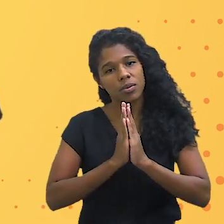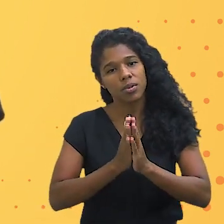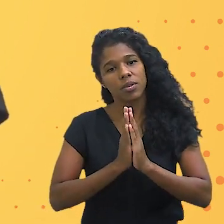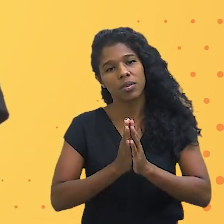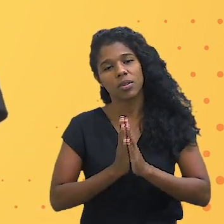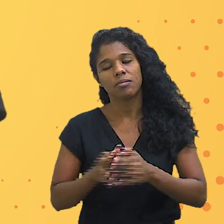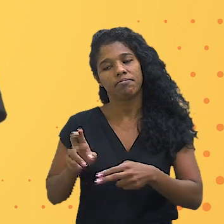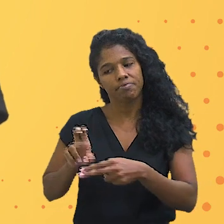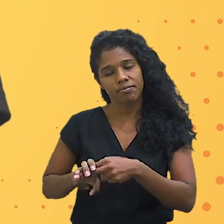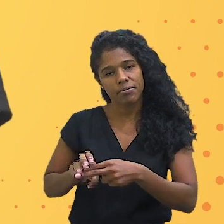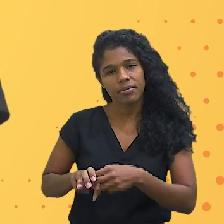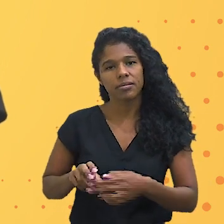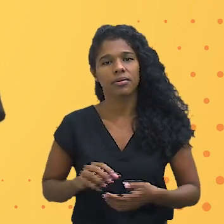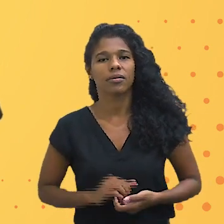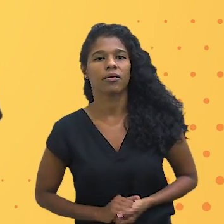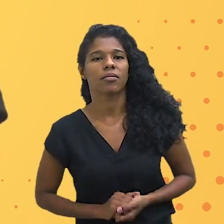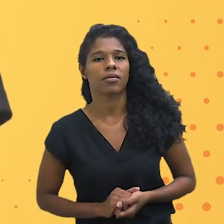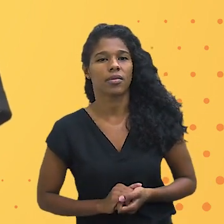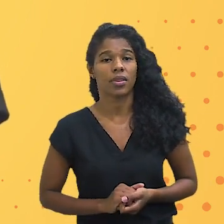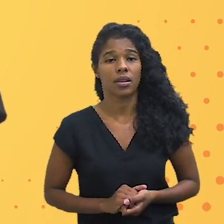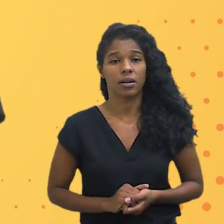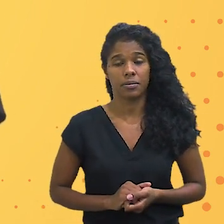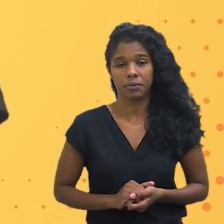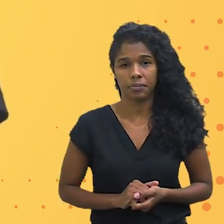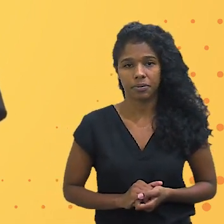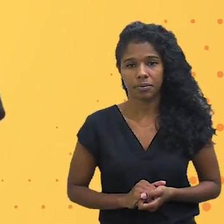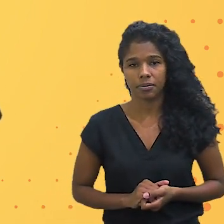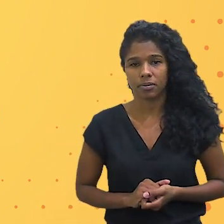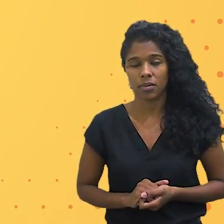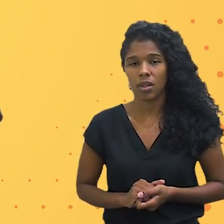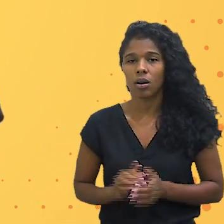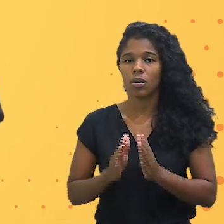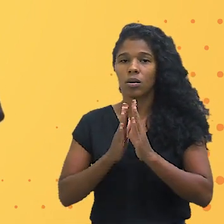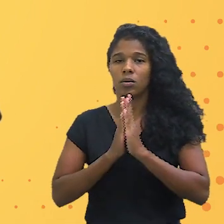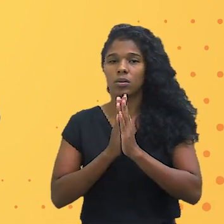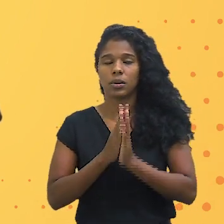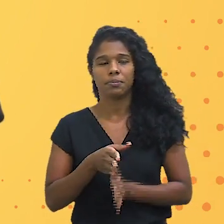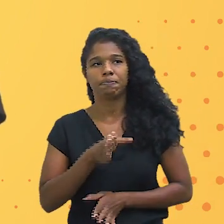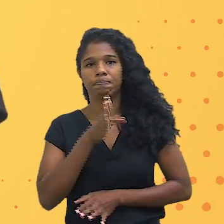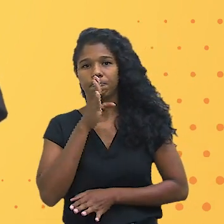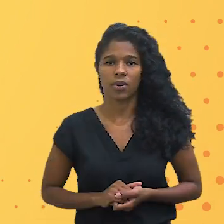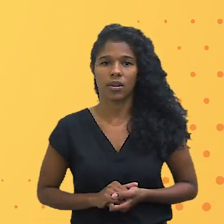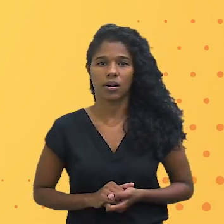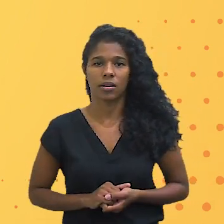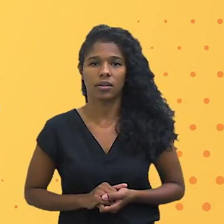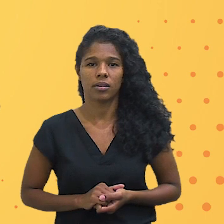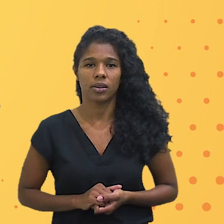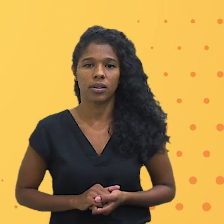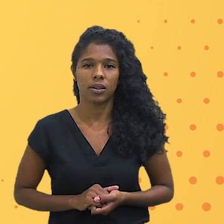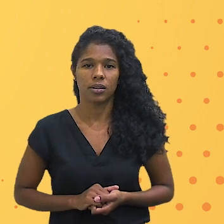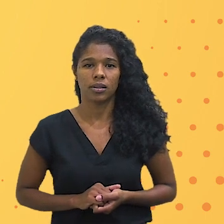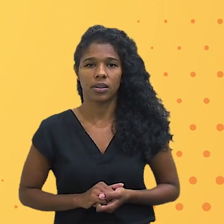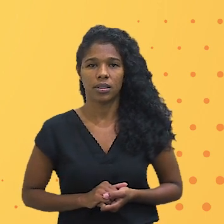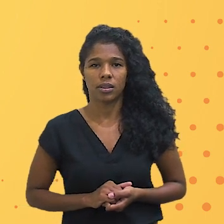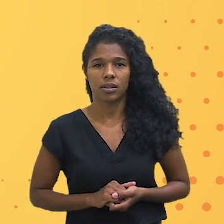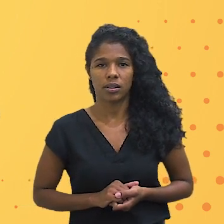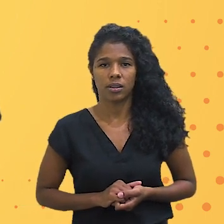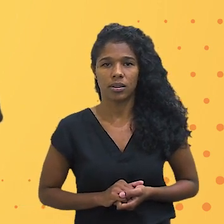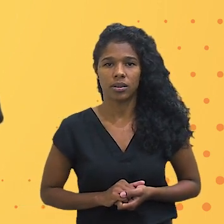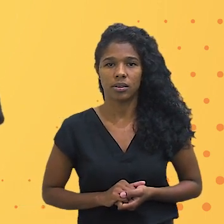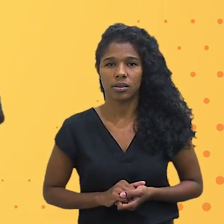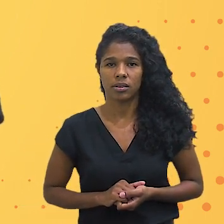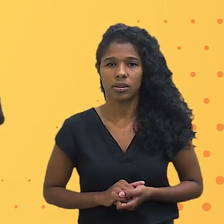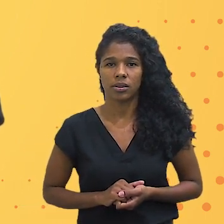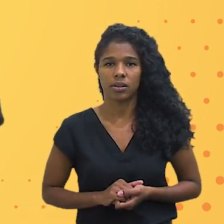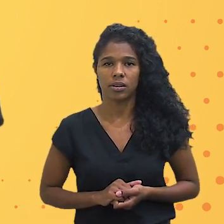sente-se. Please silence. Por favor, façam silêncio. Did you do your homework